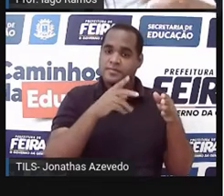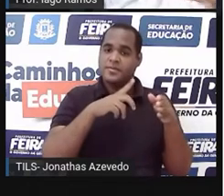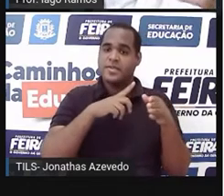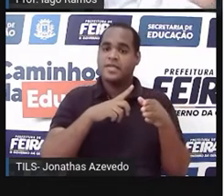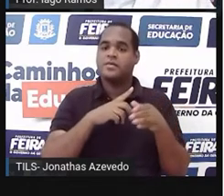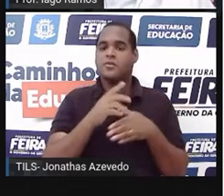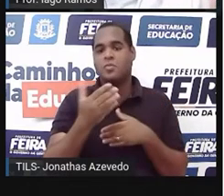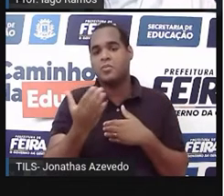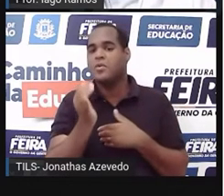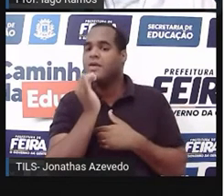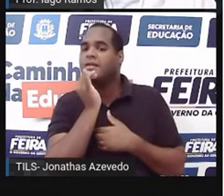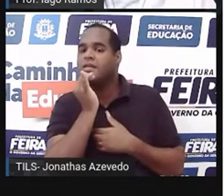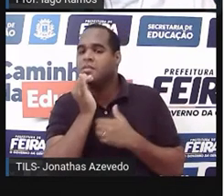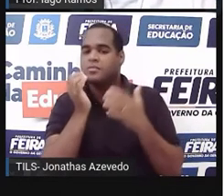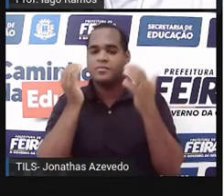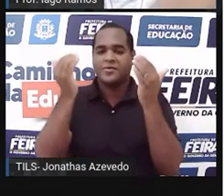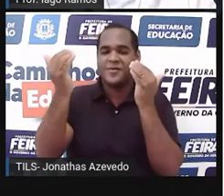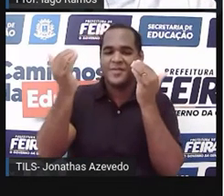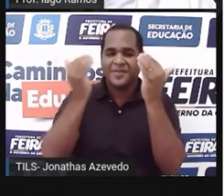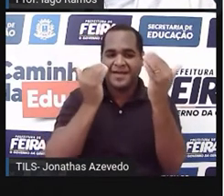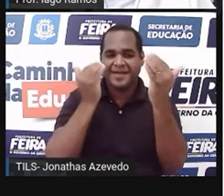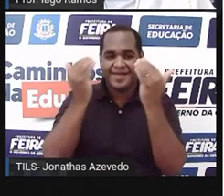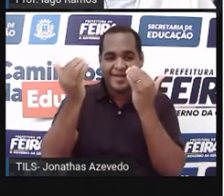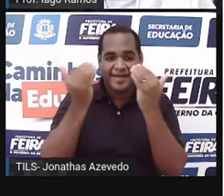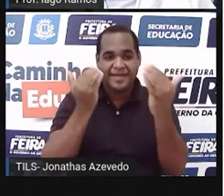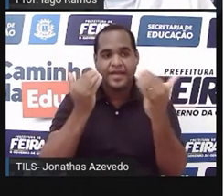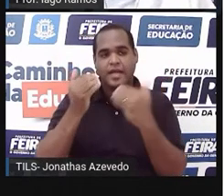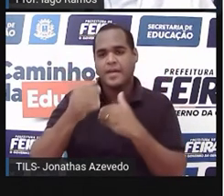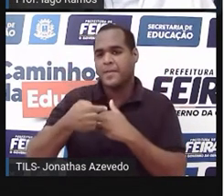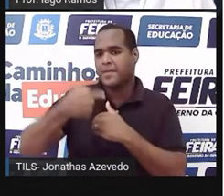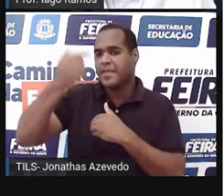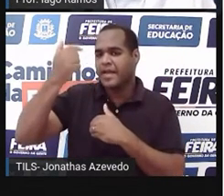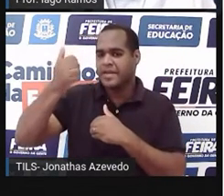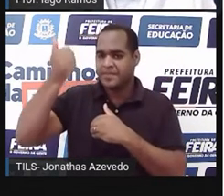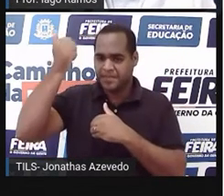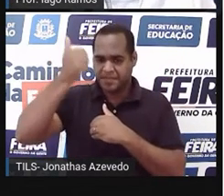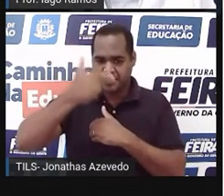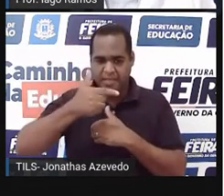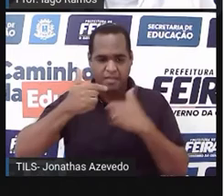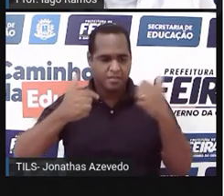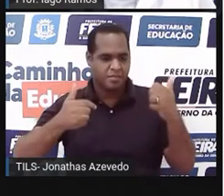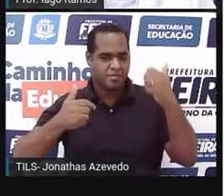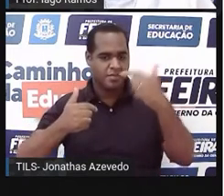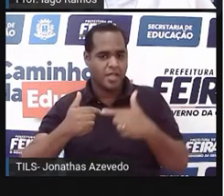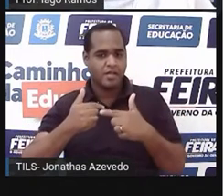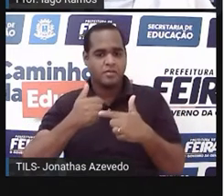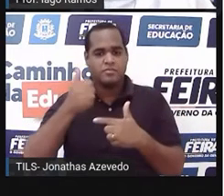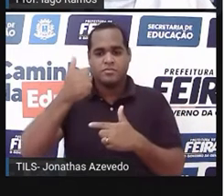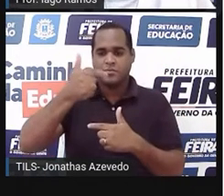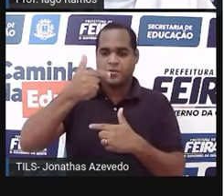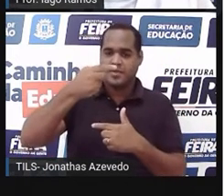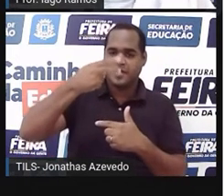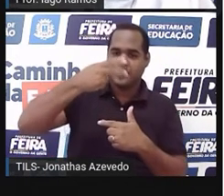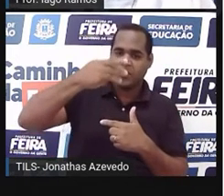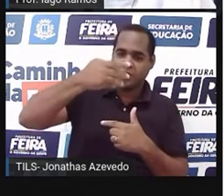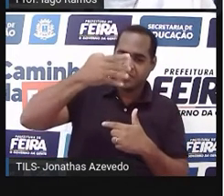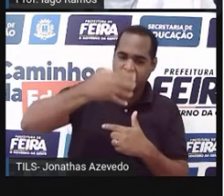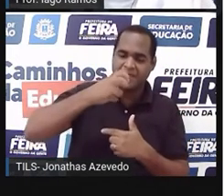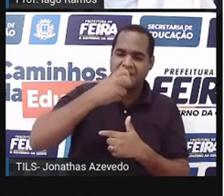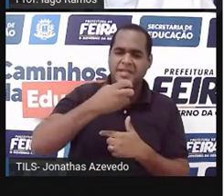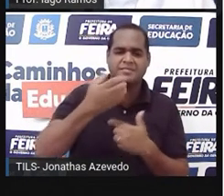comparar eles, ver quem é o maior, ver quem é o menor, saber quem é o sucessor, o número que vem depois,